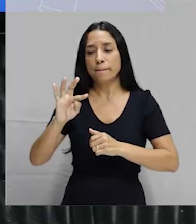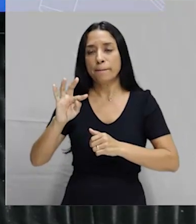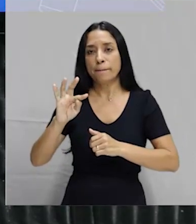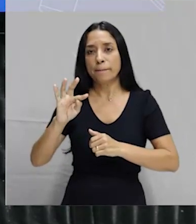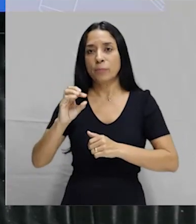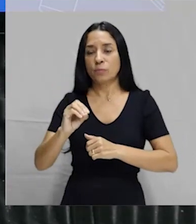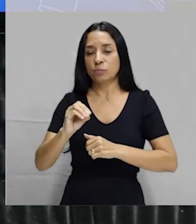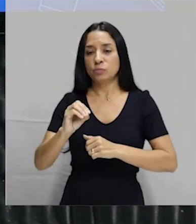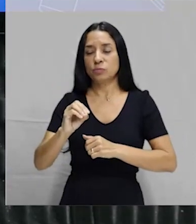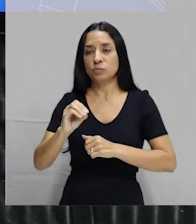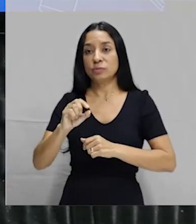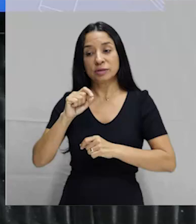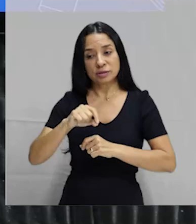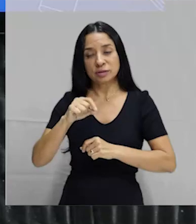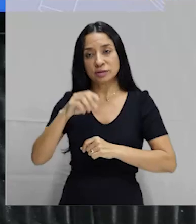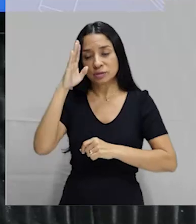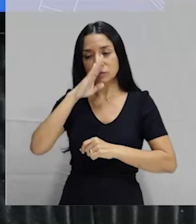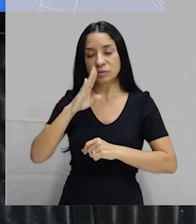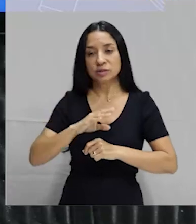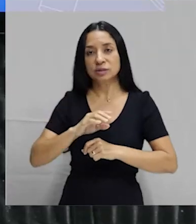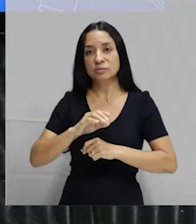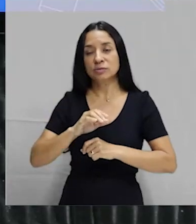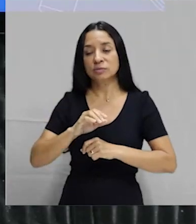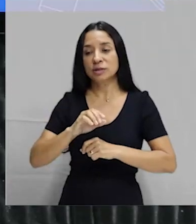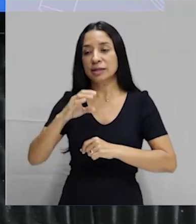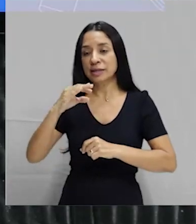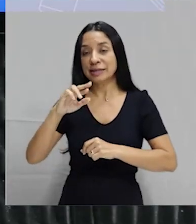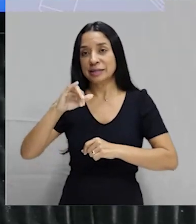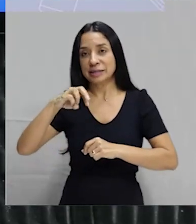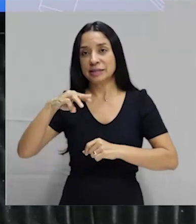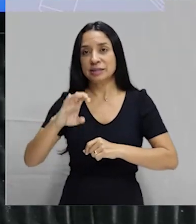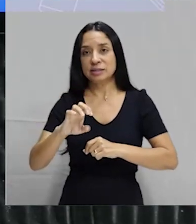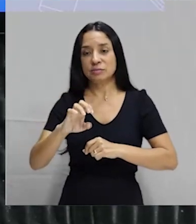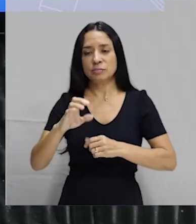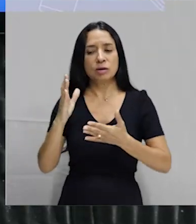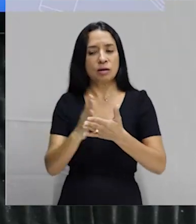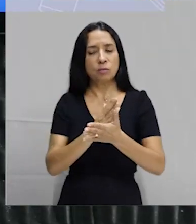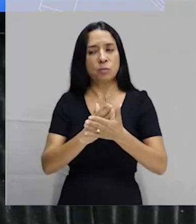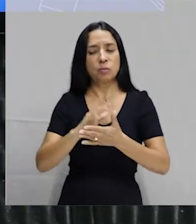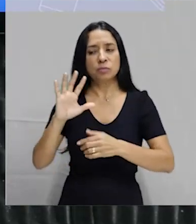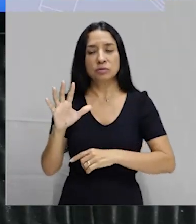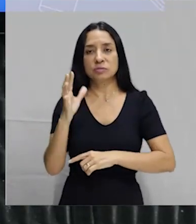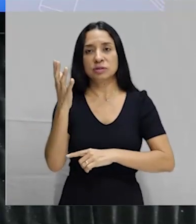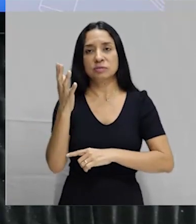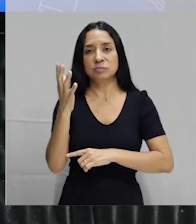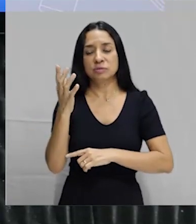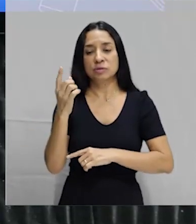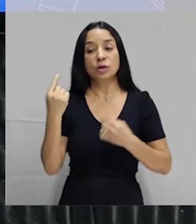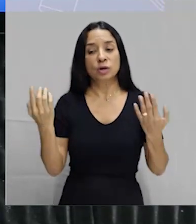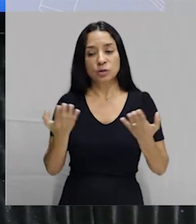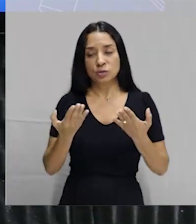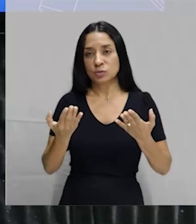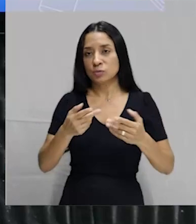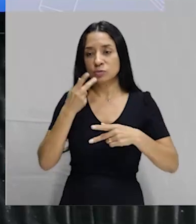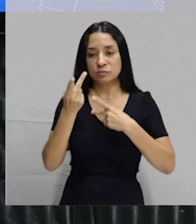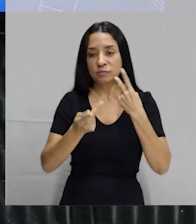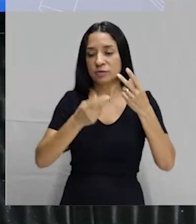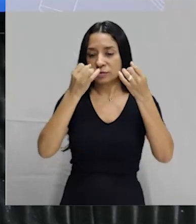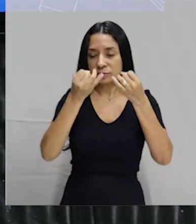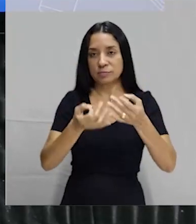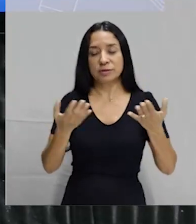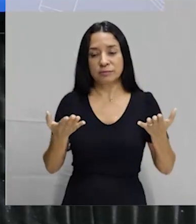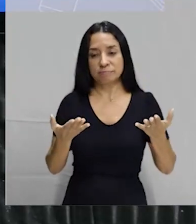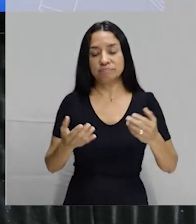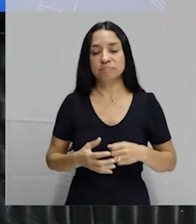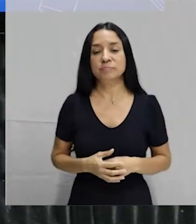país, é crime. Então, é seguinte, salvo em algumas situações, que a gente não vai entrar no mérito,